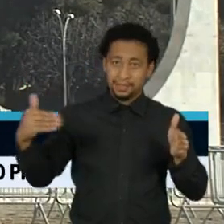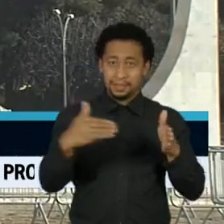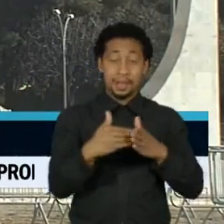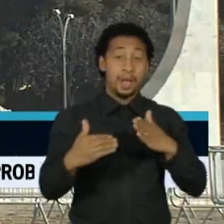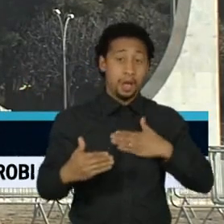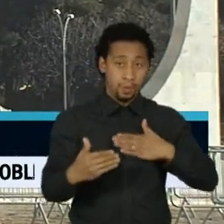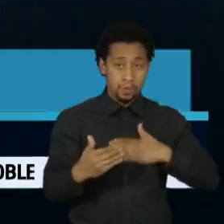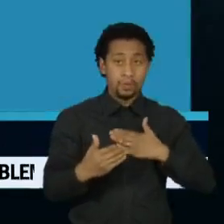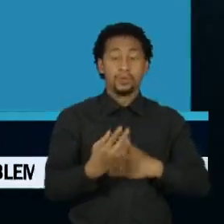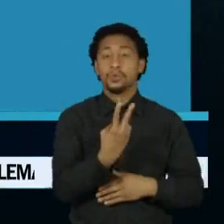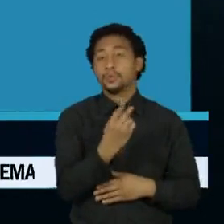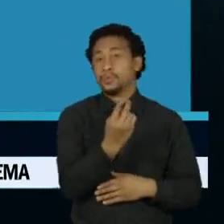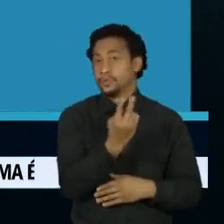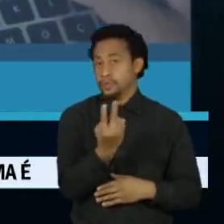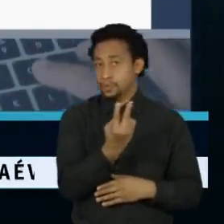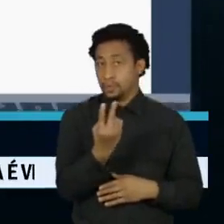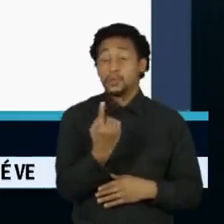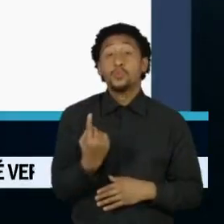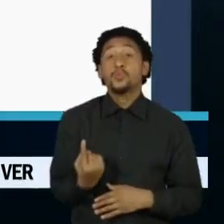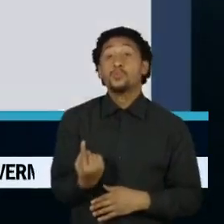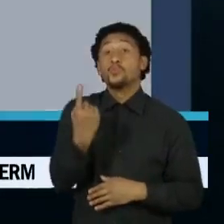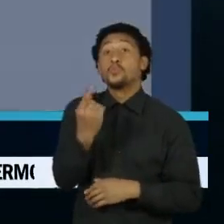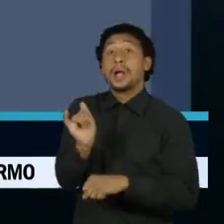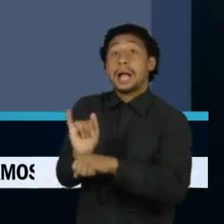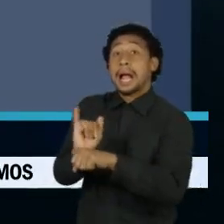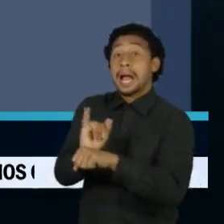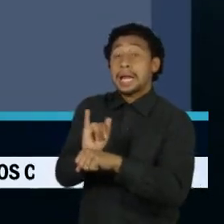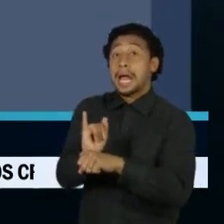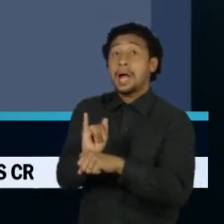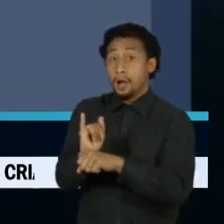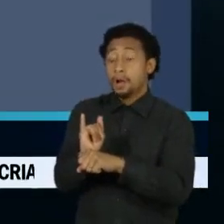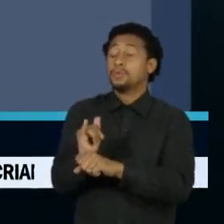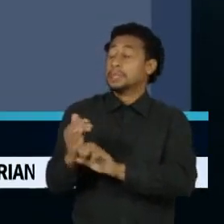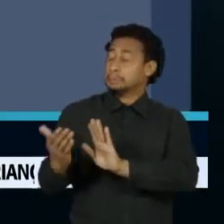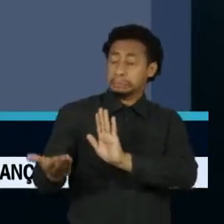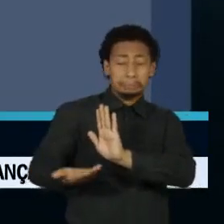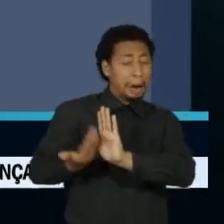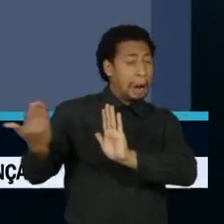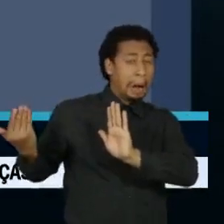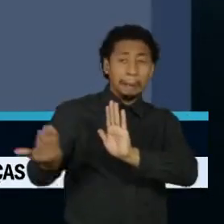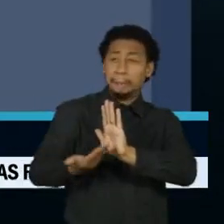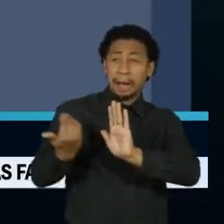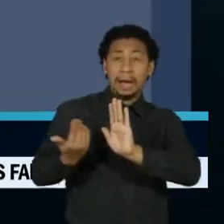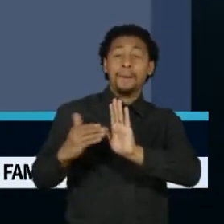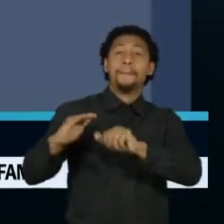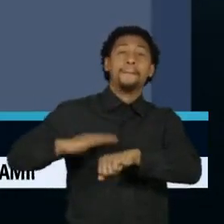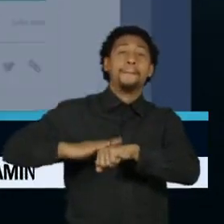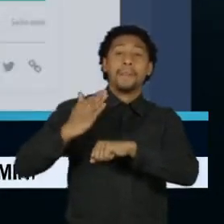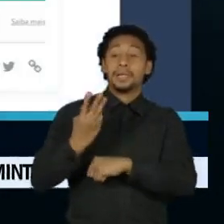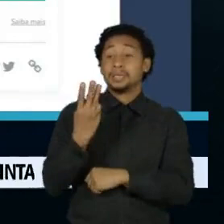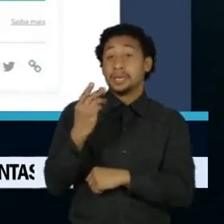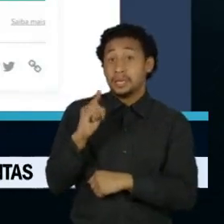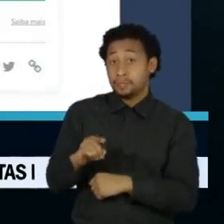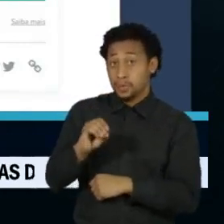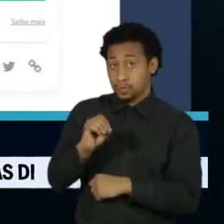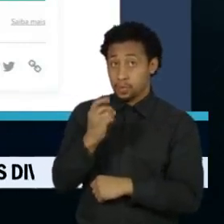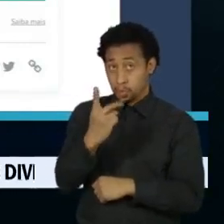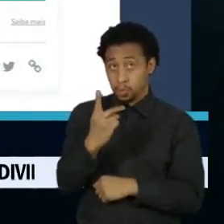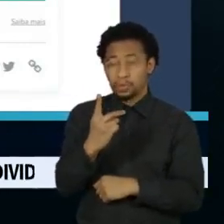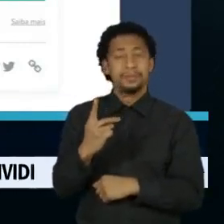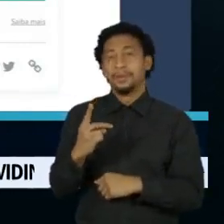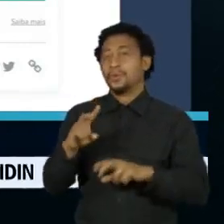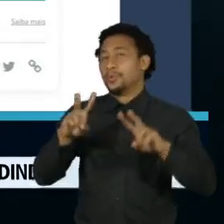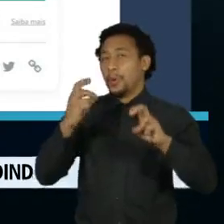2022. Um único canal foi responsável por retirar do ar mais de 3 mil conteúdos. Chamado de